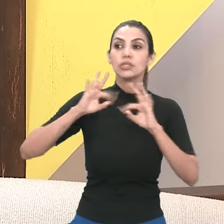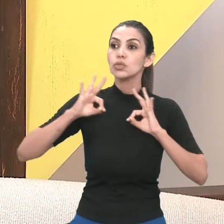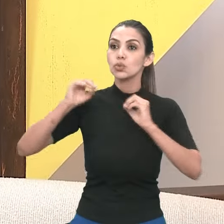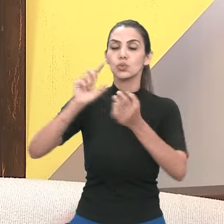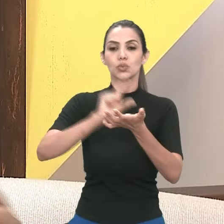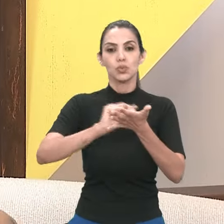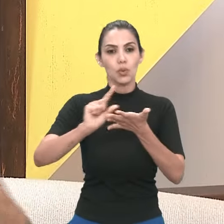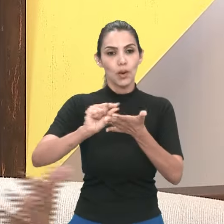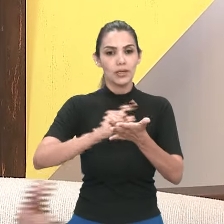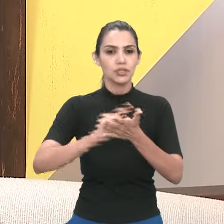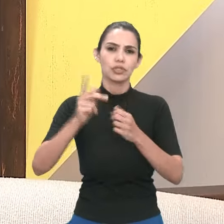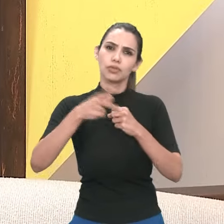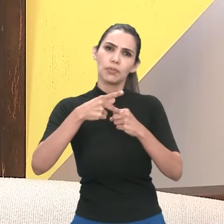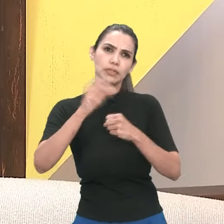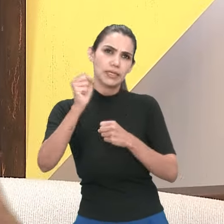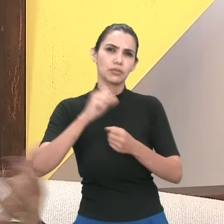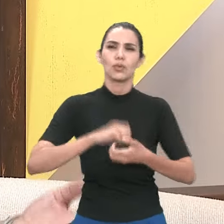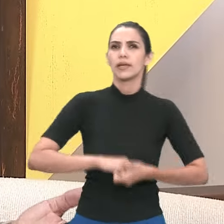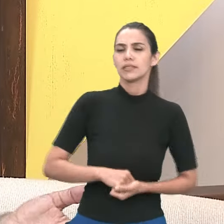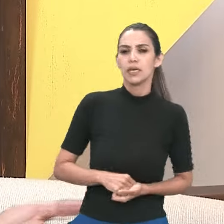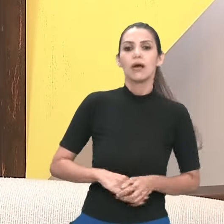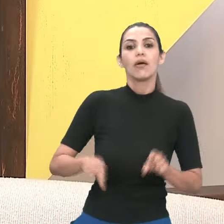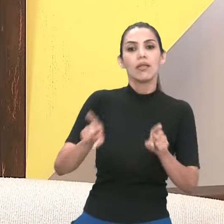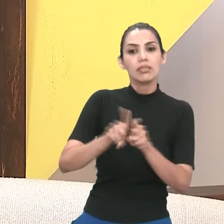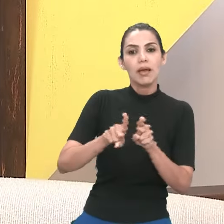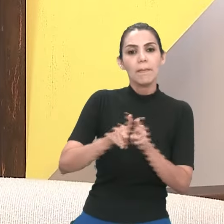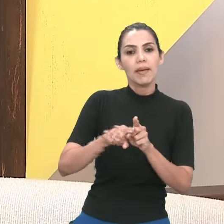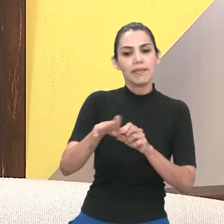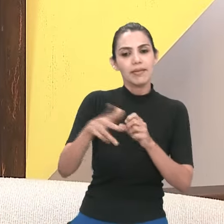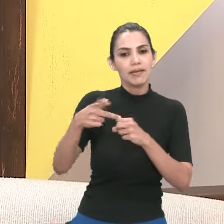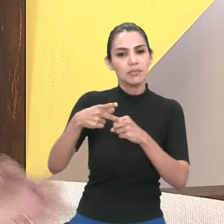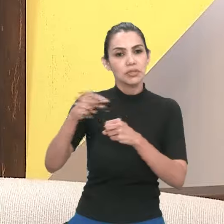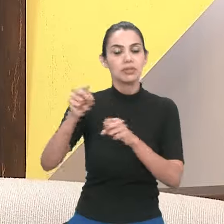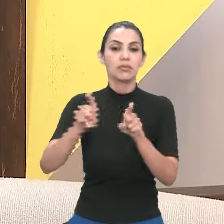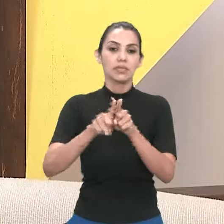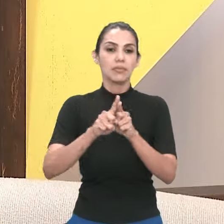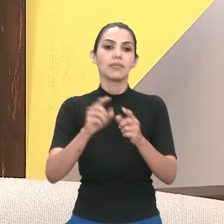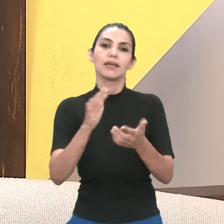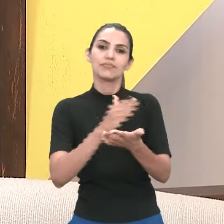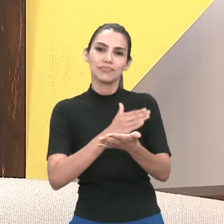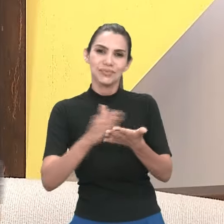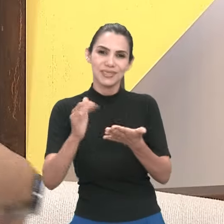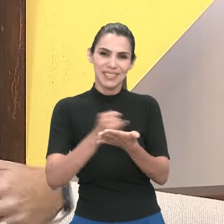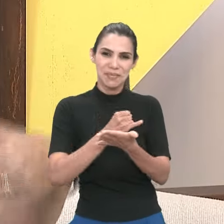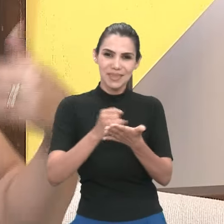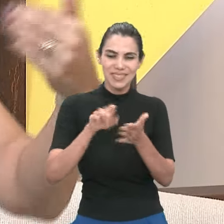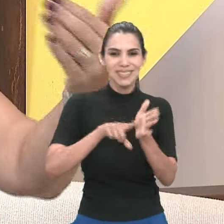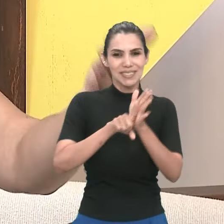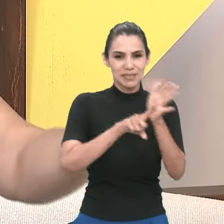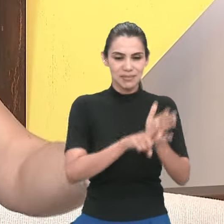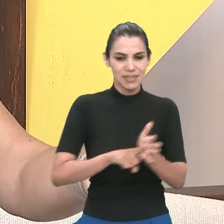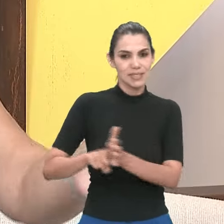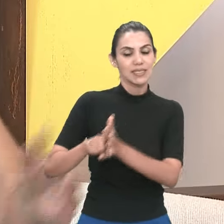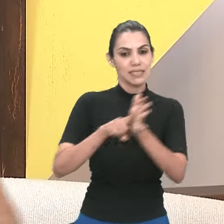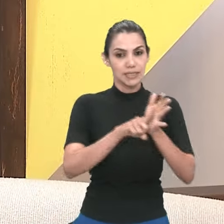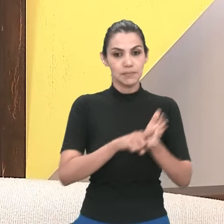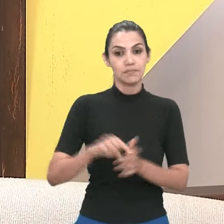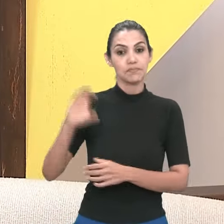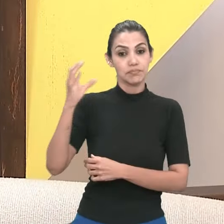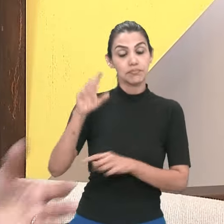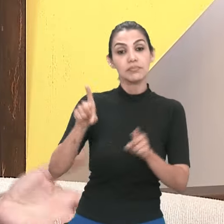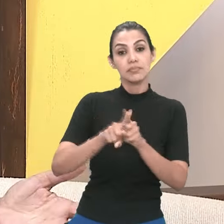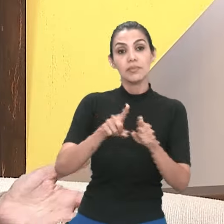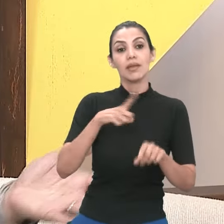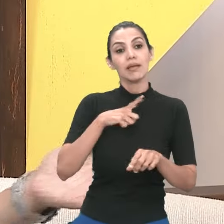amostra de pós-graduação lá e estricto senso e a nossa iniciação científica. E lá, ao fundo, né, passando só pra apresentação de